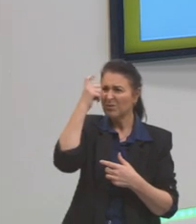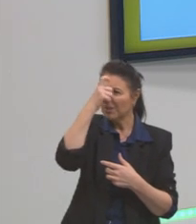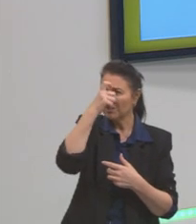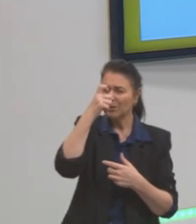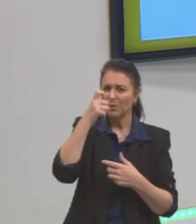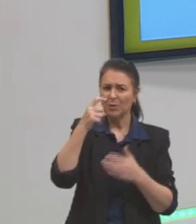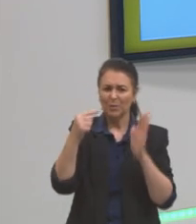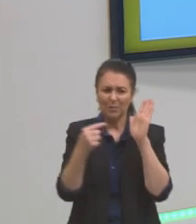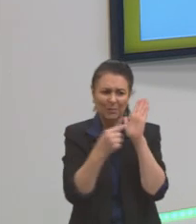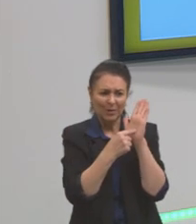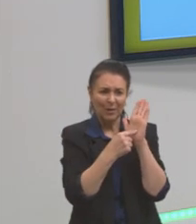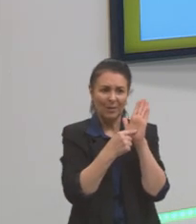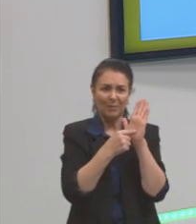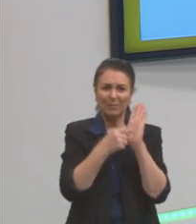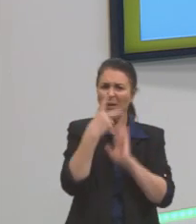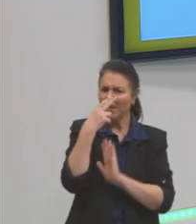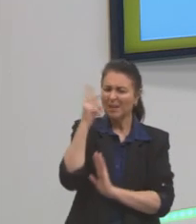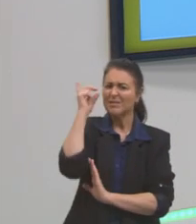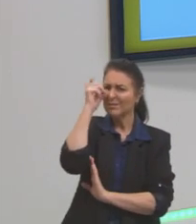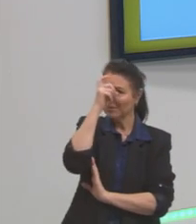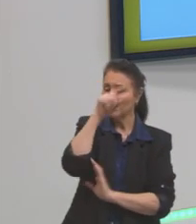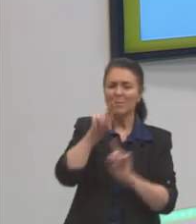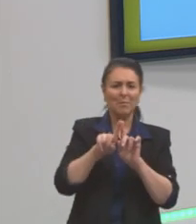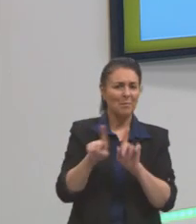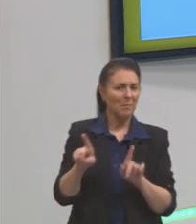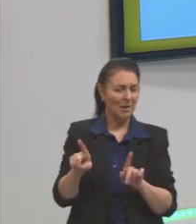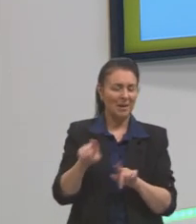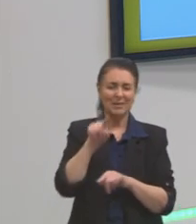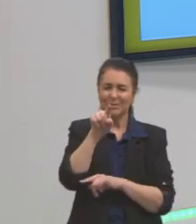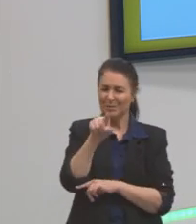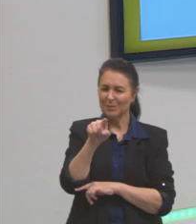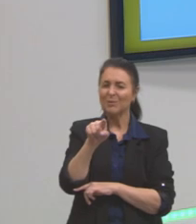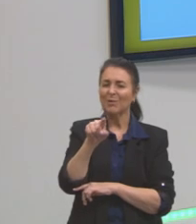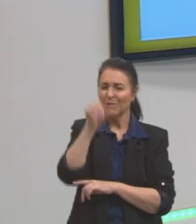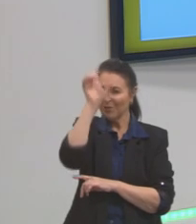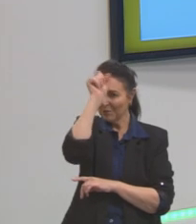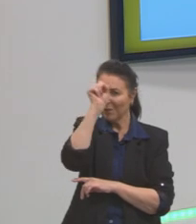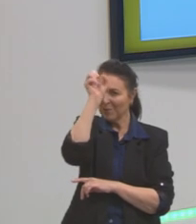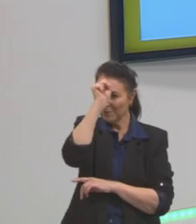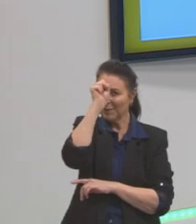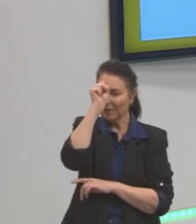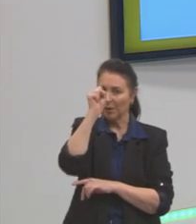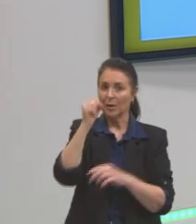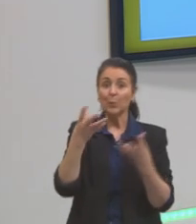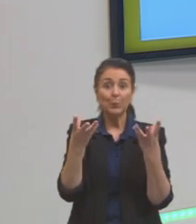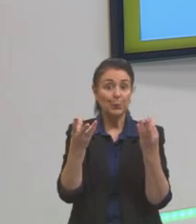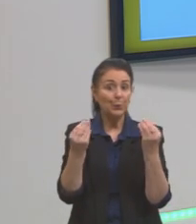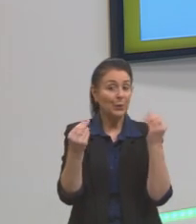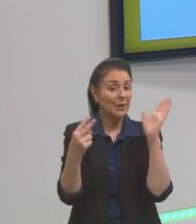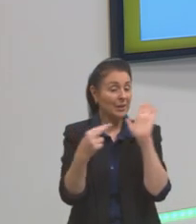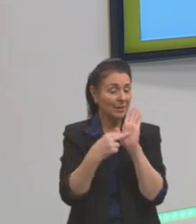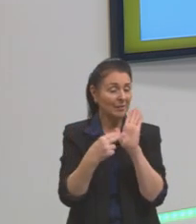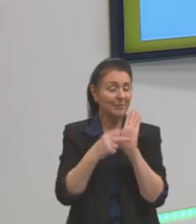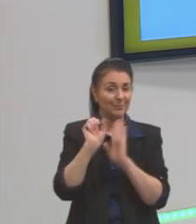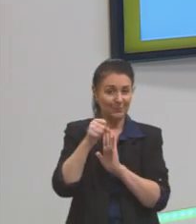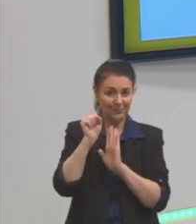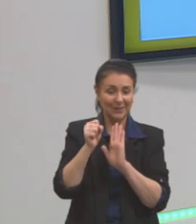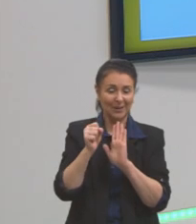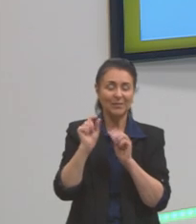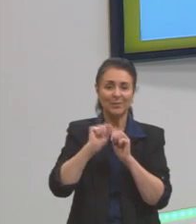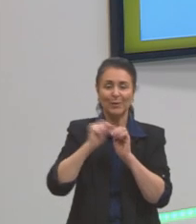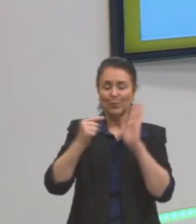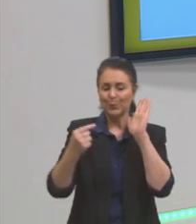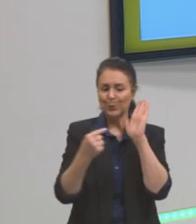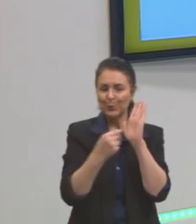Realmente, parece difícil, mas, com certeza, vocês, então, prestando bastante atenção, vocês têm condições, sim, de marcar